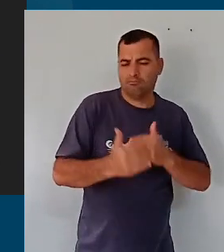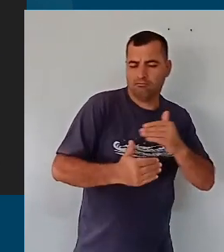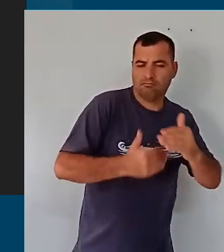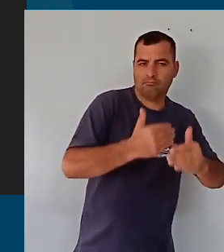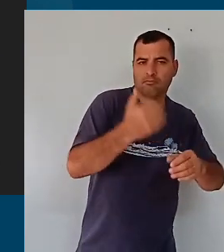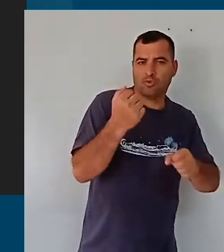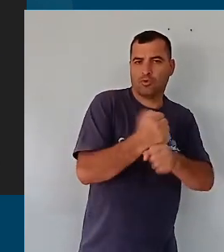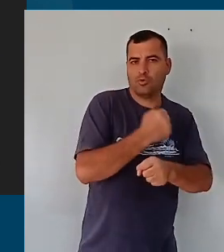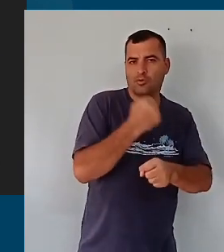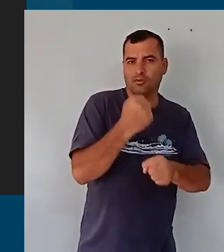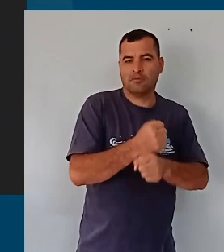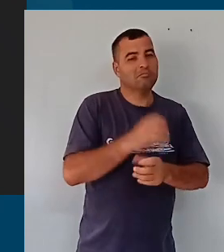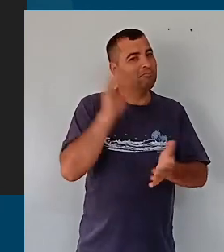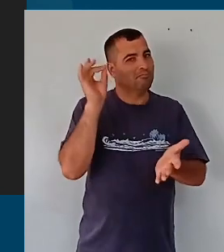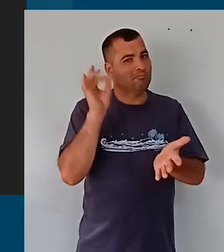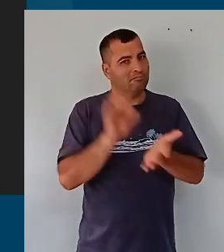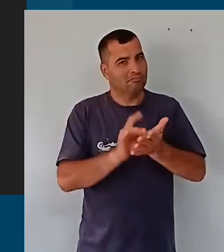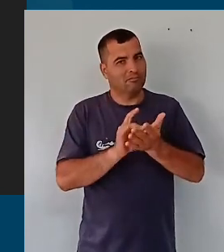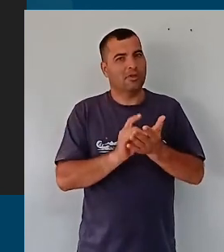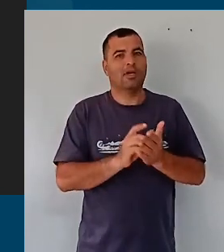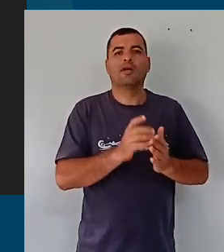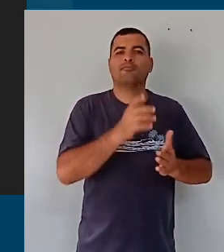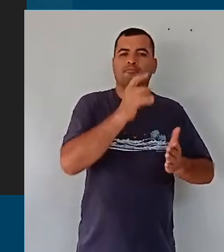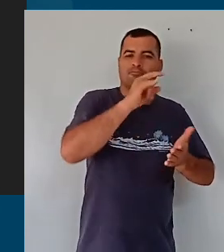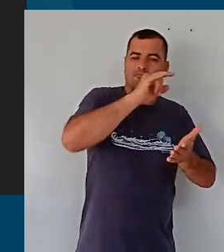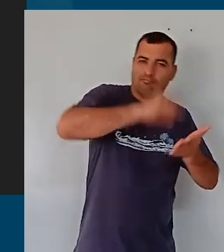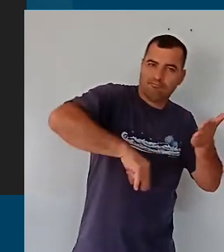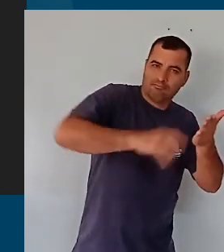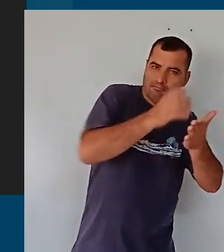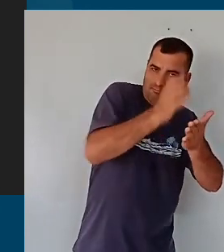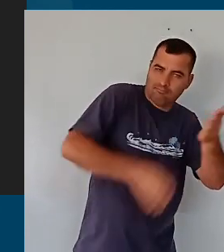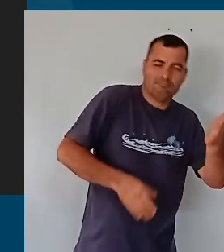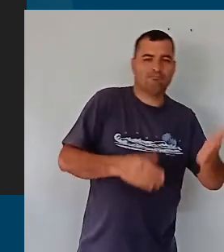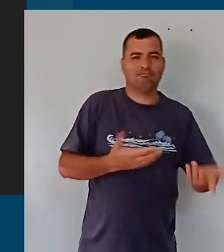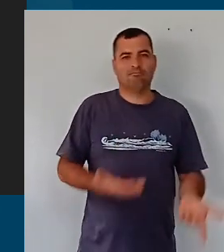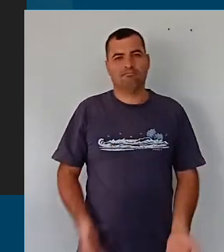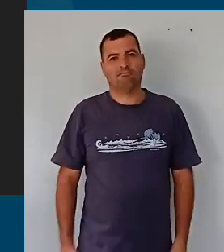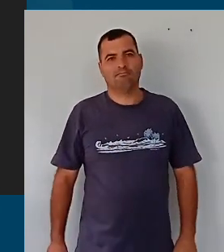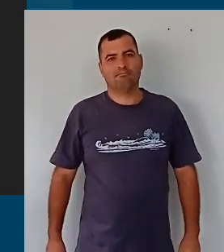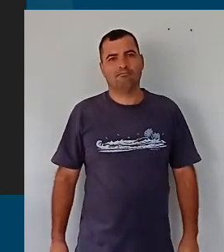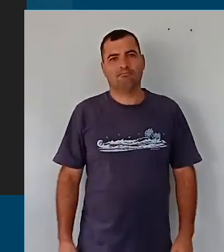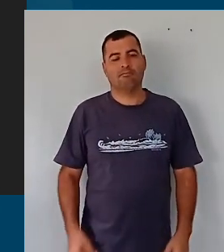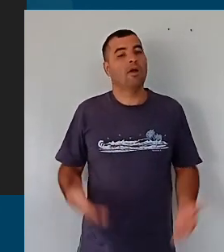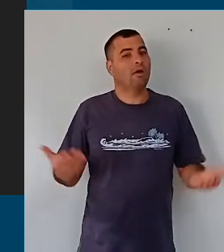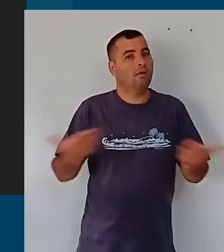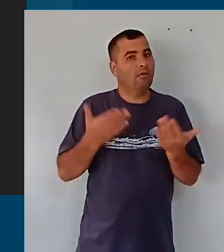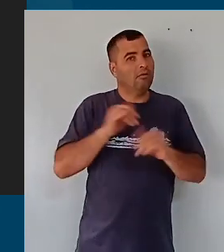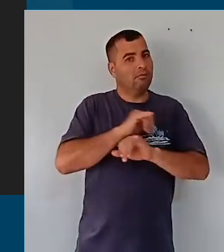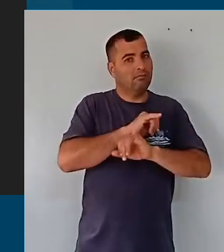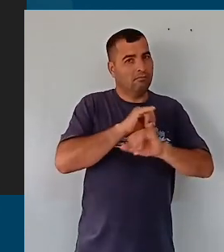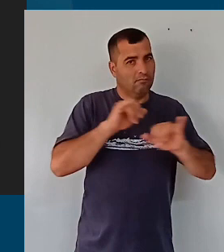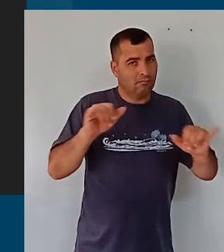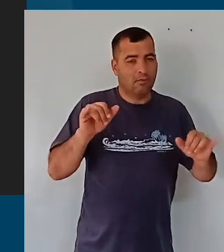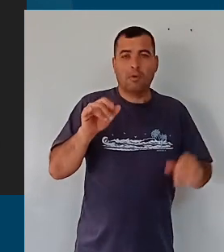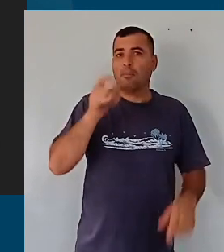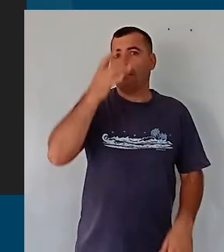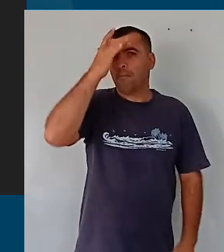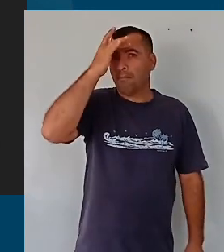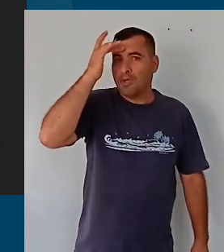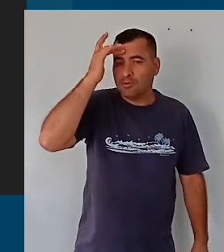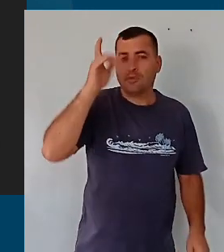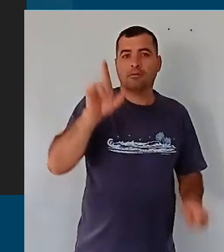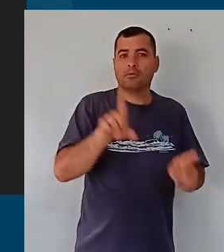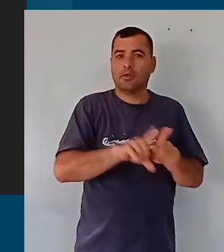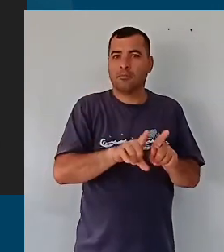de construção orgânica do nosso currículo. Eu quero fazer uma menção a uma pessoa,